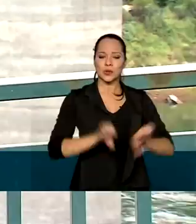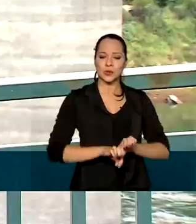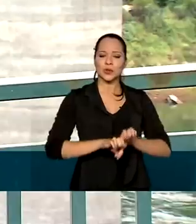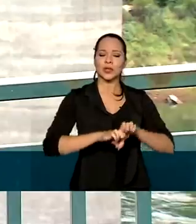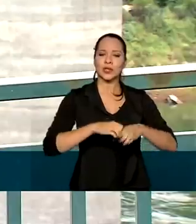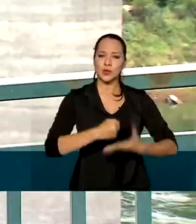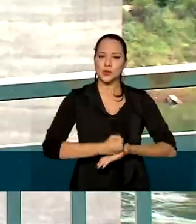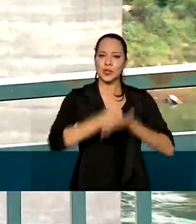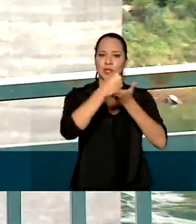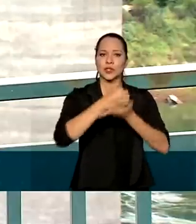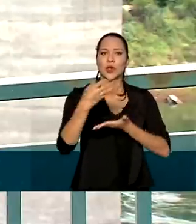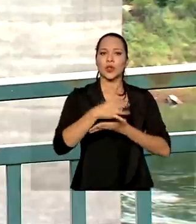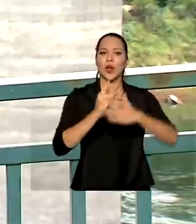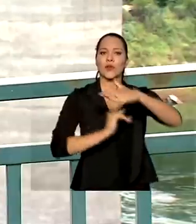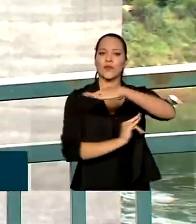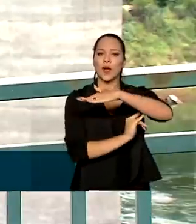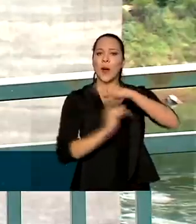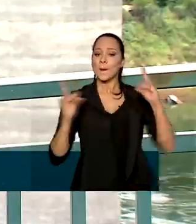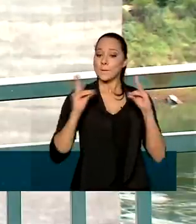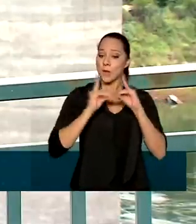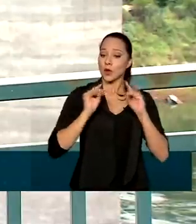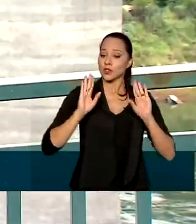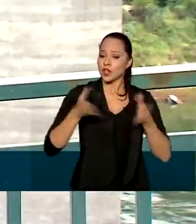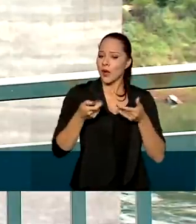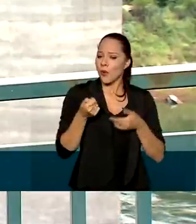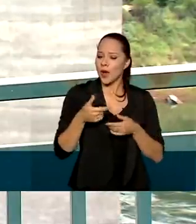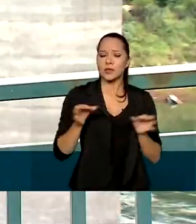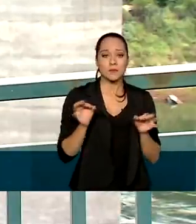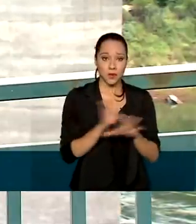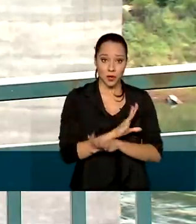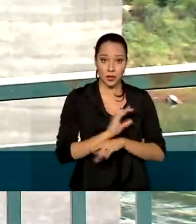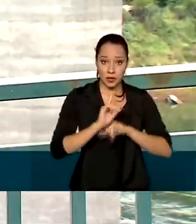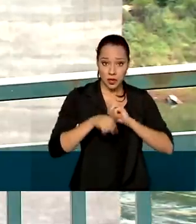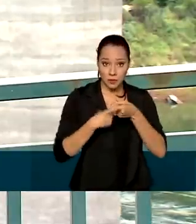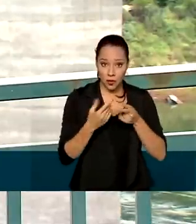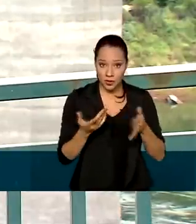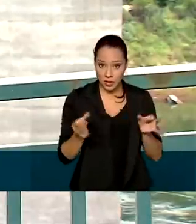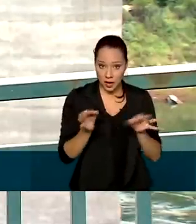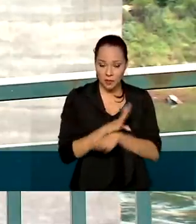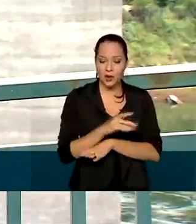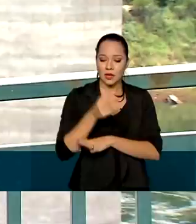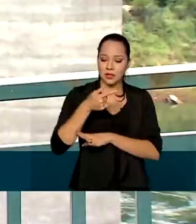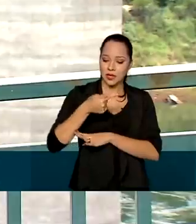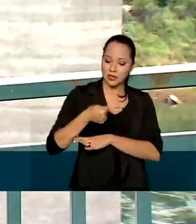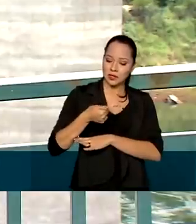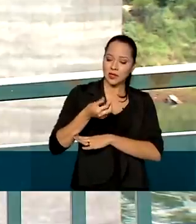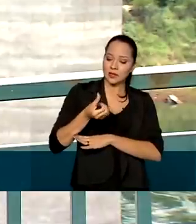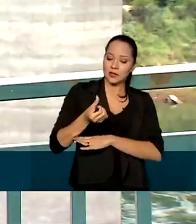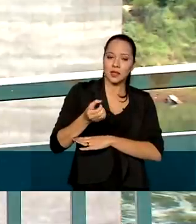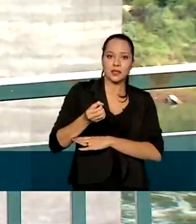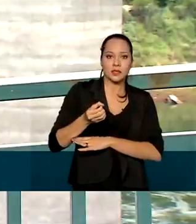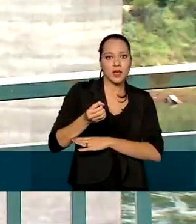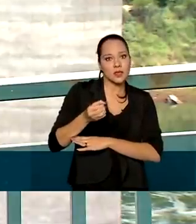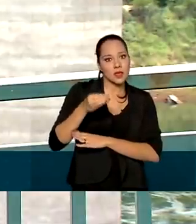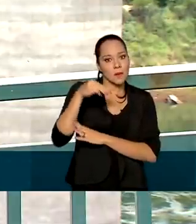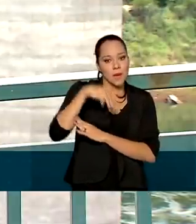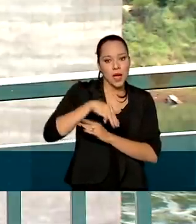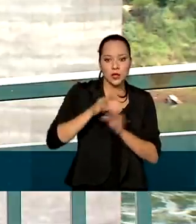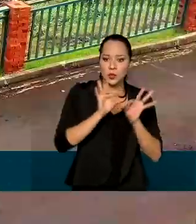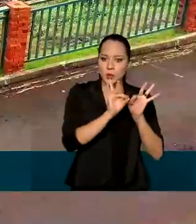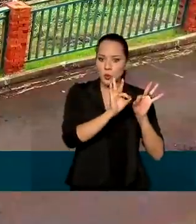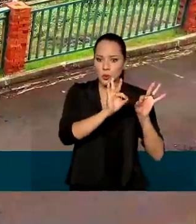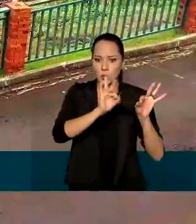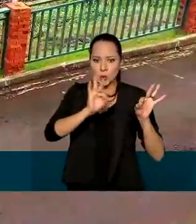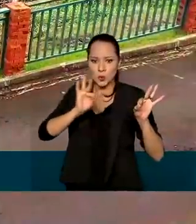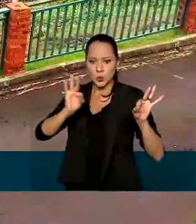sustentação à nova ponte quase prontas. Quando a obra for concluída, serão 760 metros de comprimento,